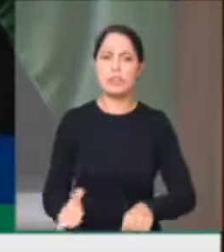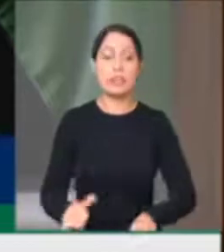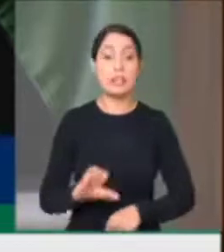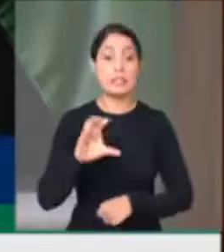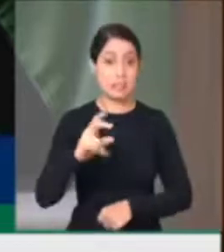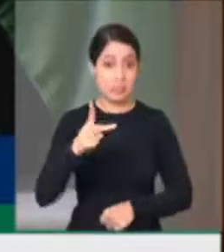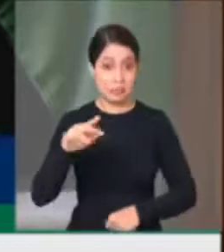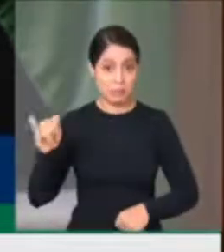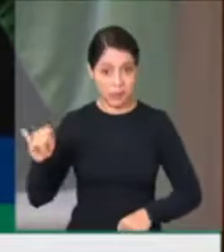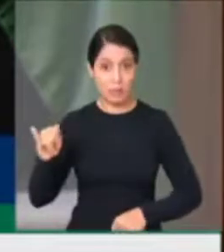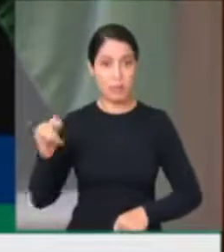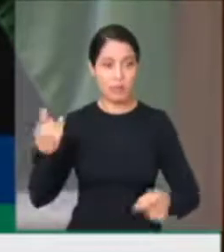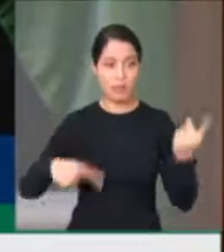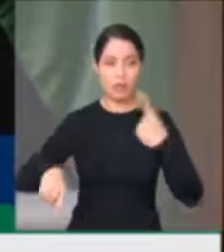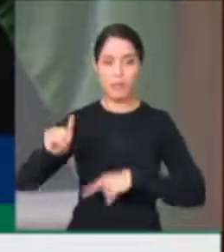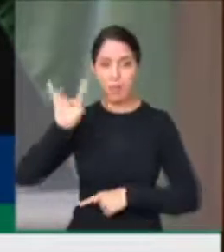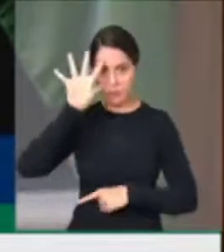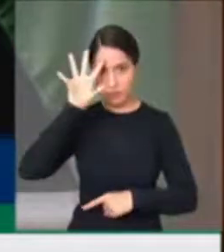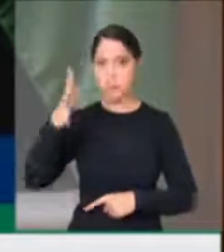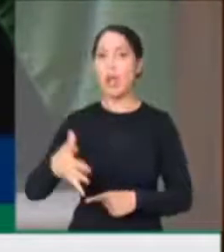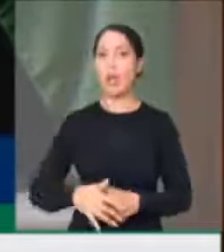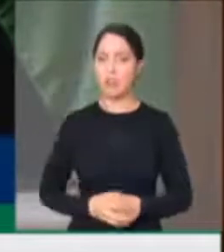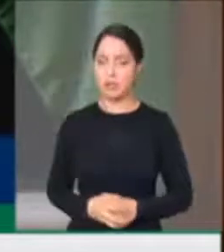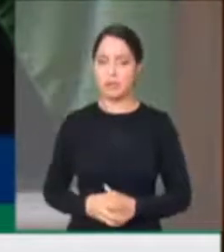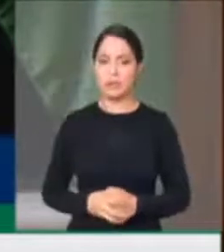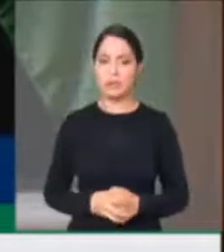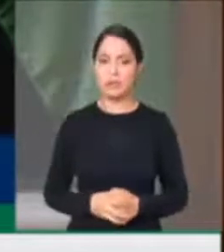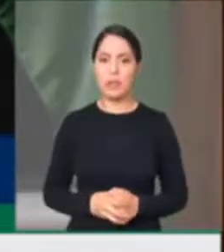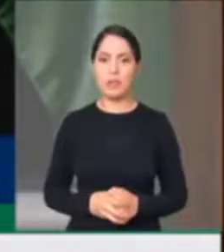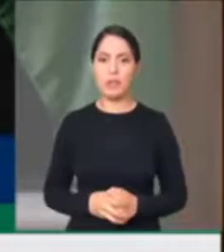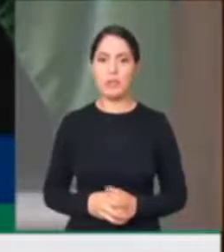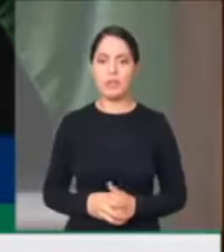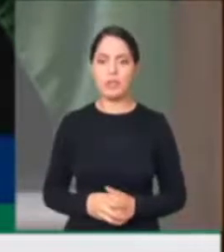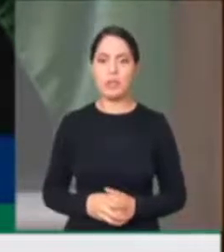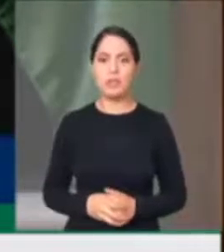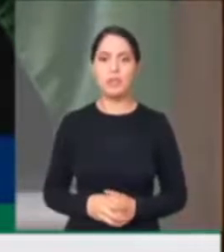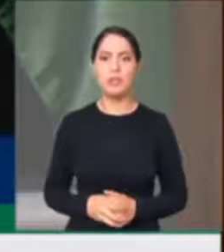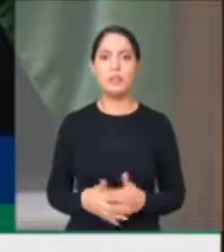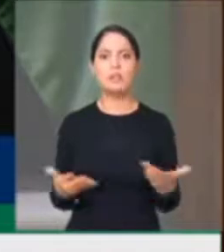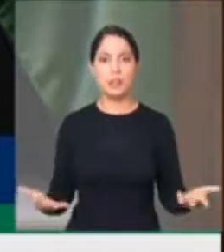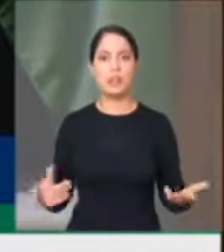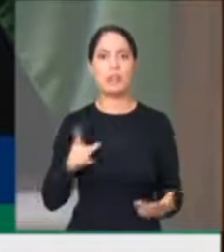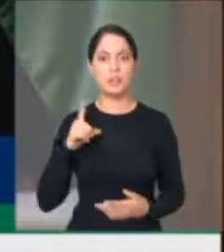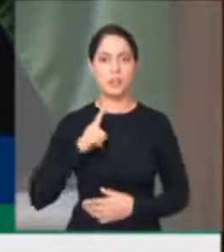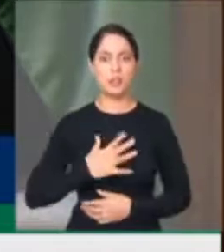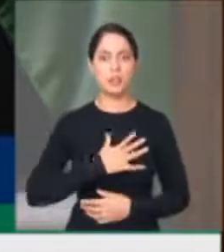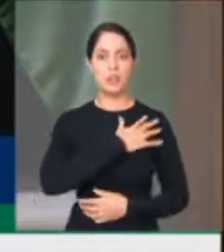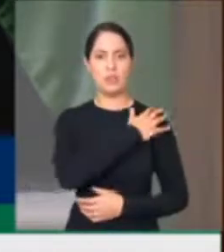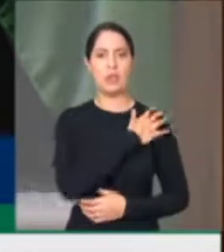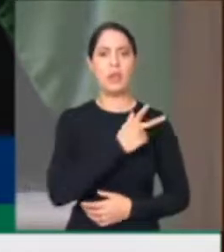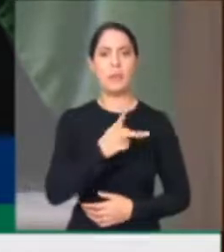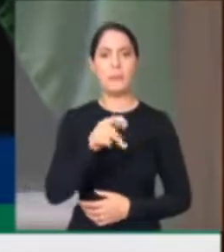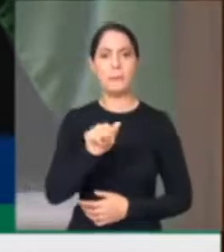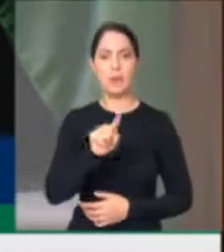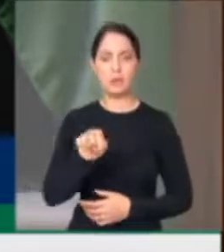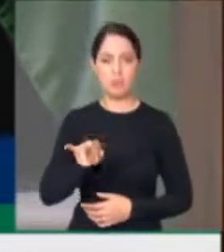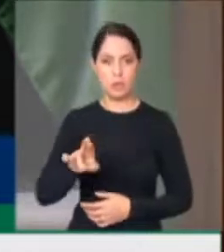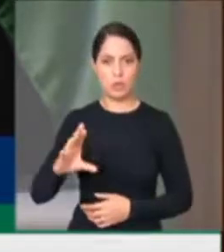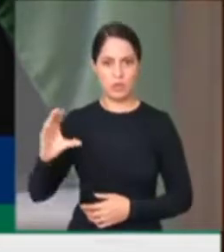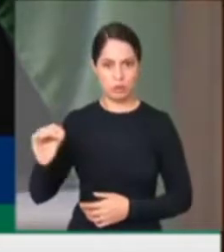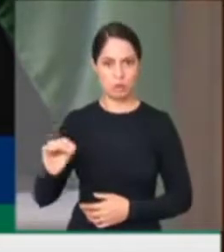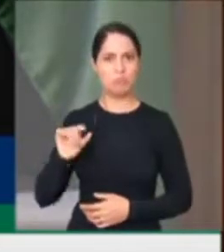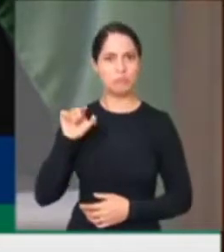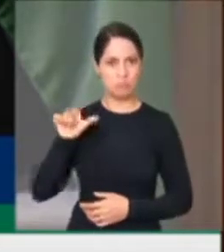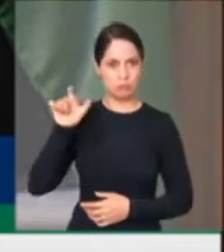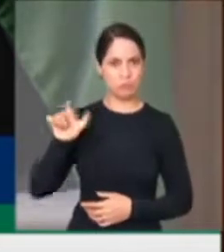vai avançar. Agora, nós tivemos a notícia que o general Pazuello, que foi ministro da Saúde,